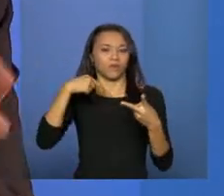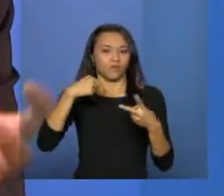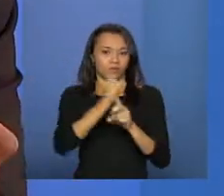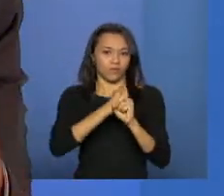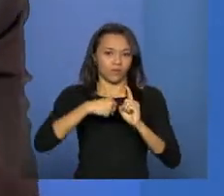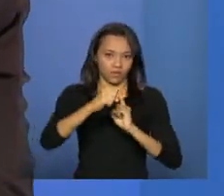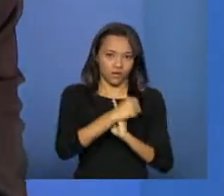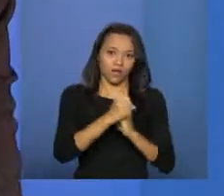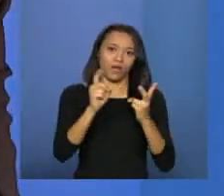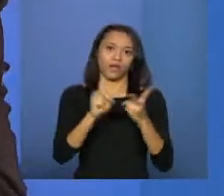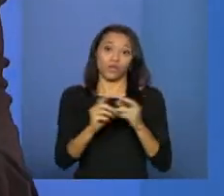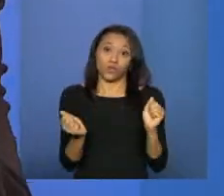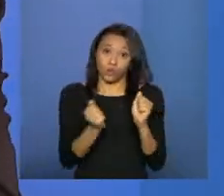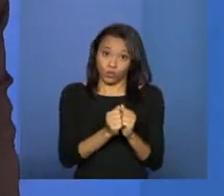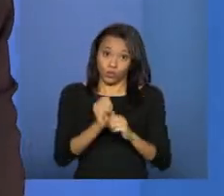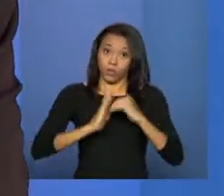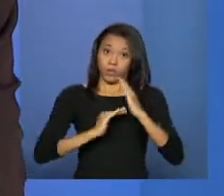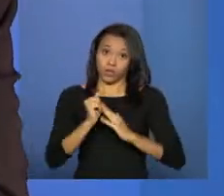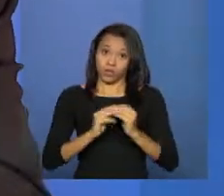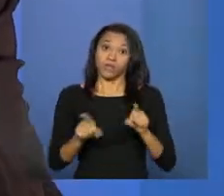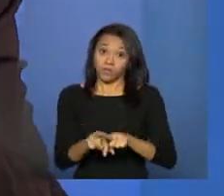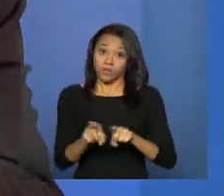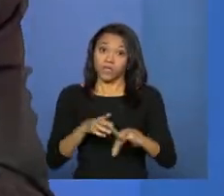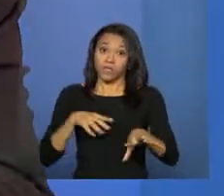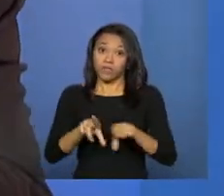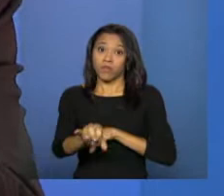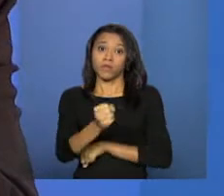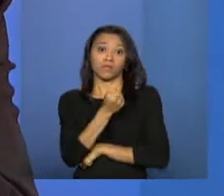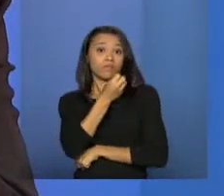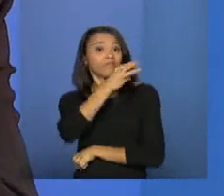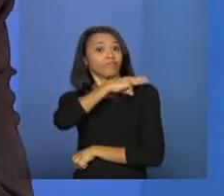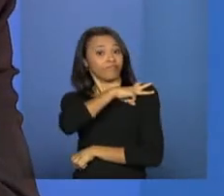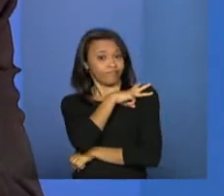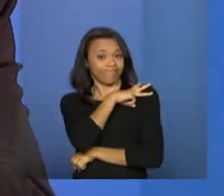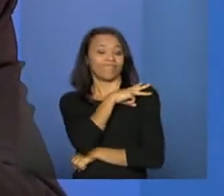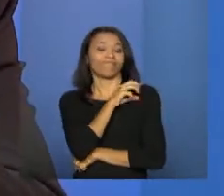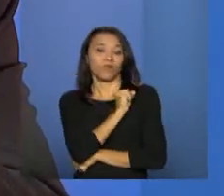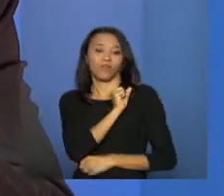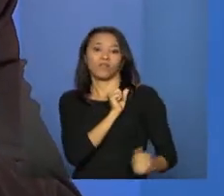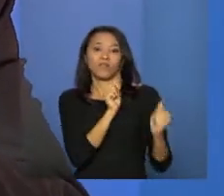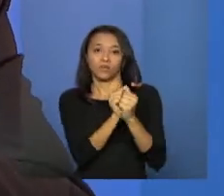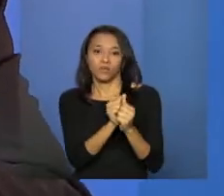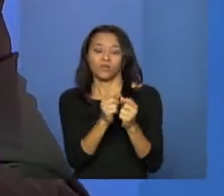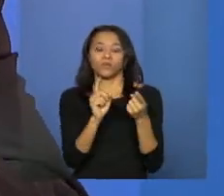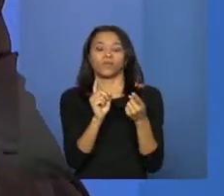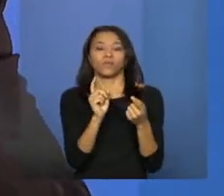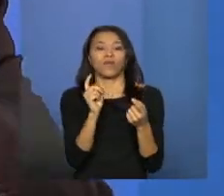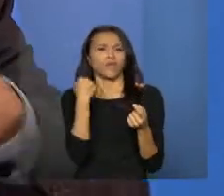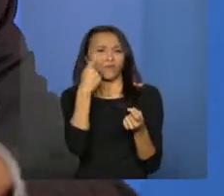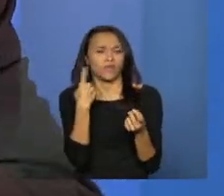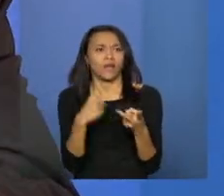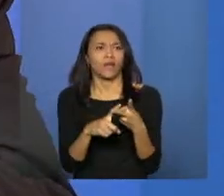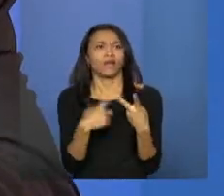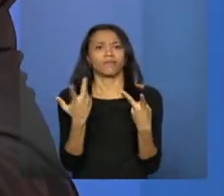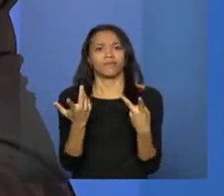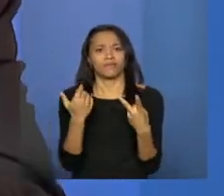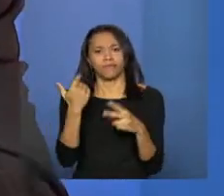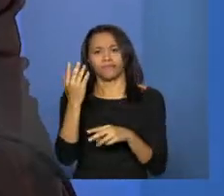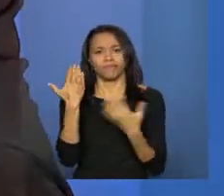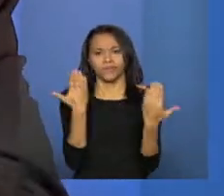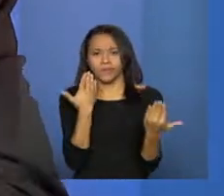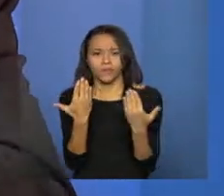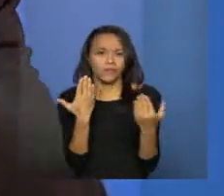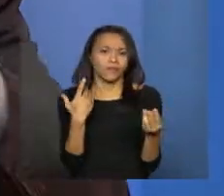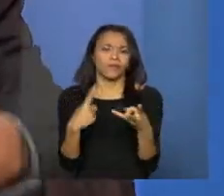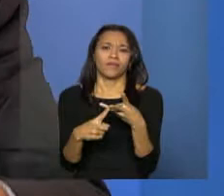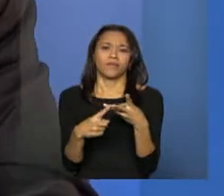profissionais de ensino médio e fundamental na proteção básica, profissionais assistentes sociais, psicólogos e advogados e as equipes de profissionais de